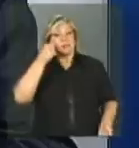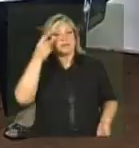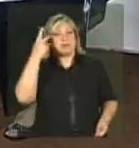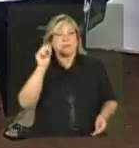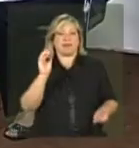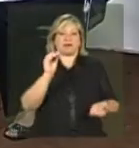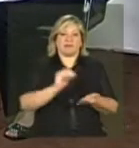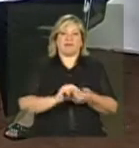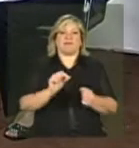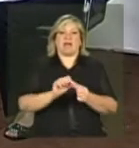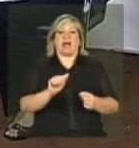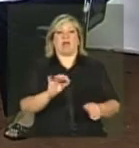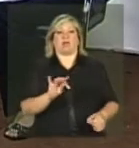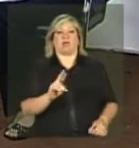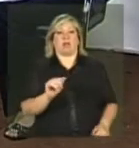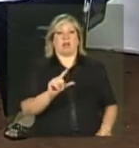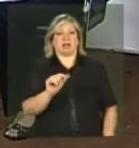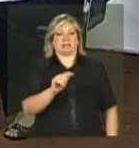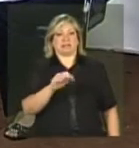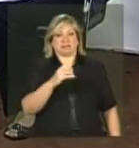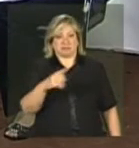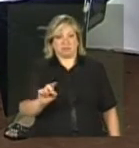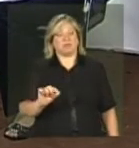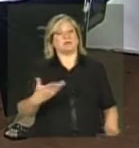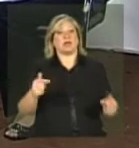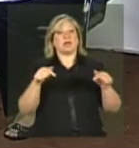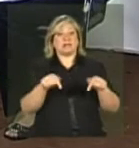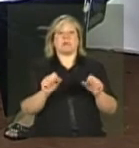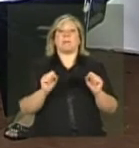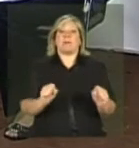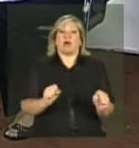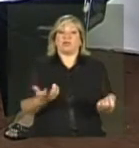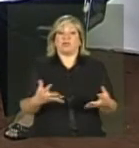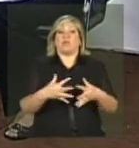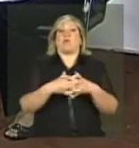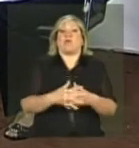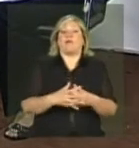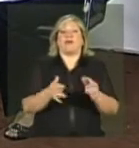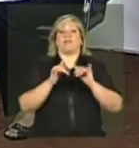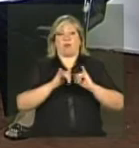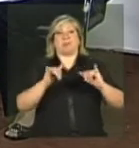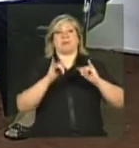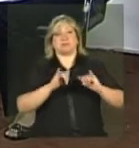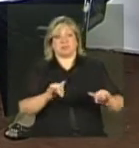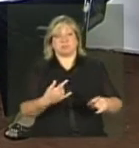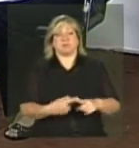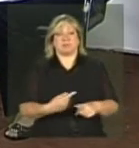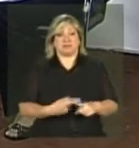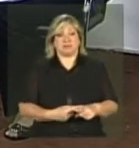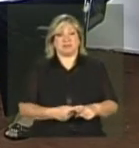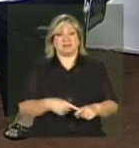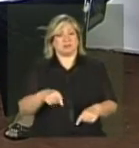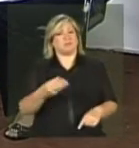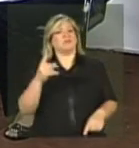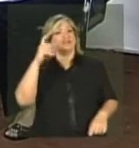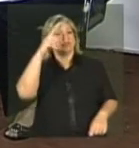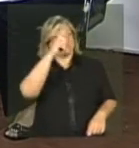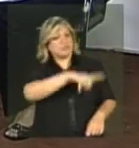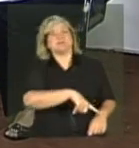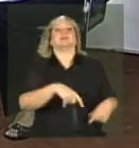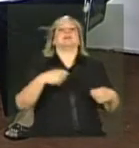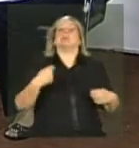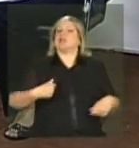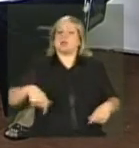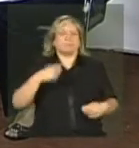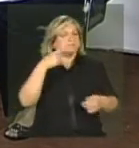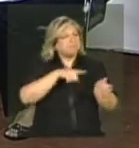é não menos importante, esta situação pode encobrir também situações de crianças fora da escola. Esta é uma situação muito complicada e quanto mais